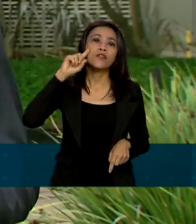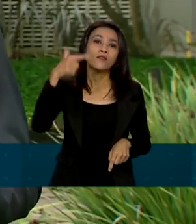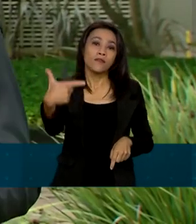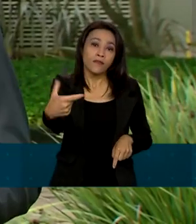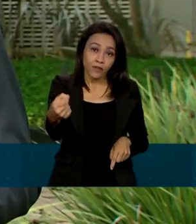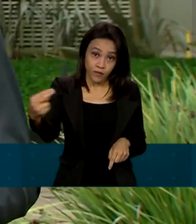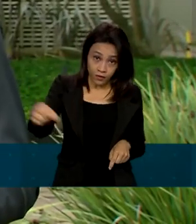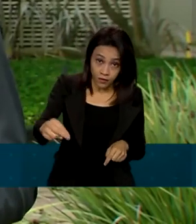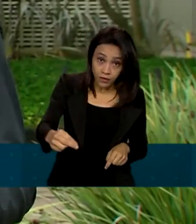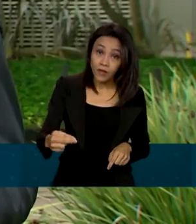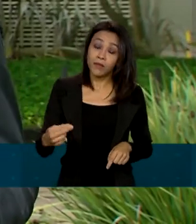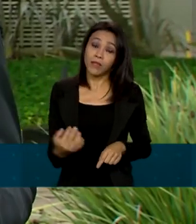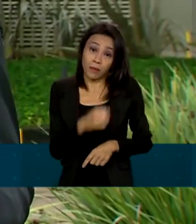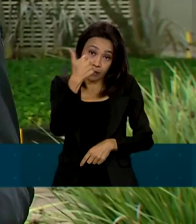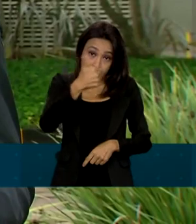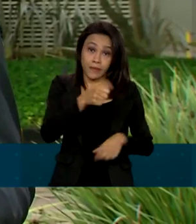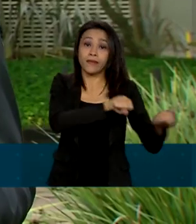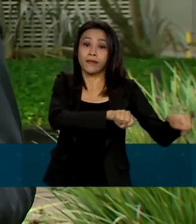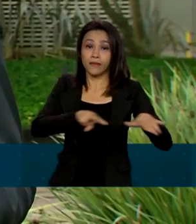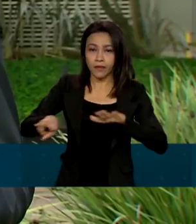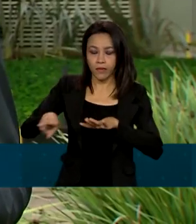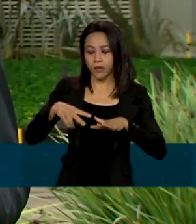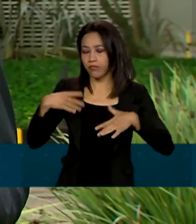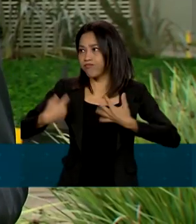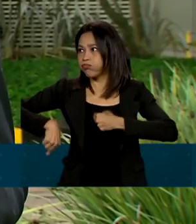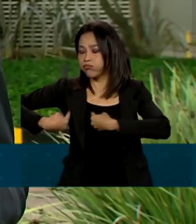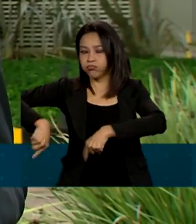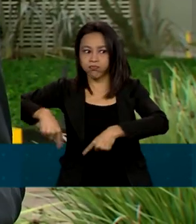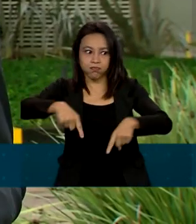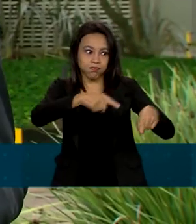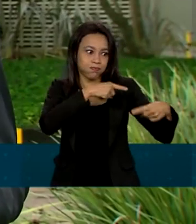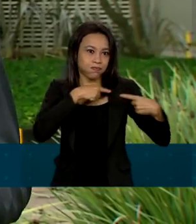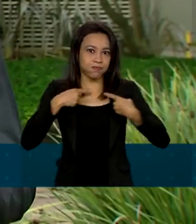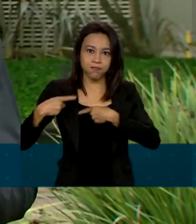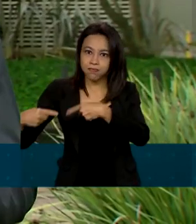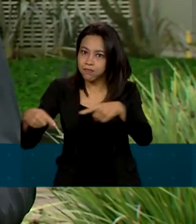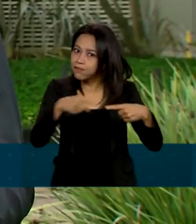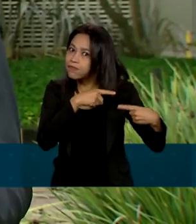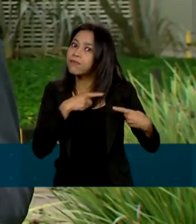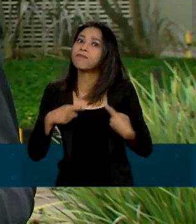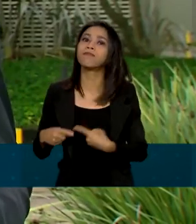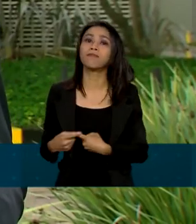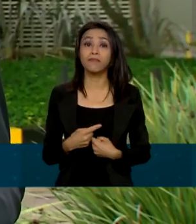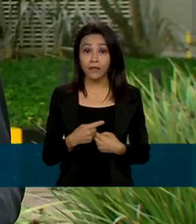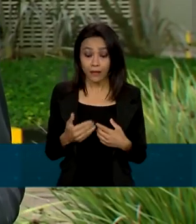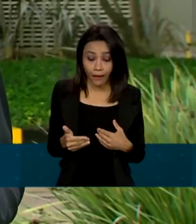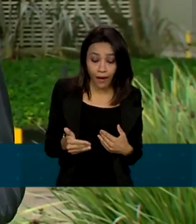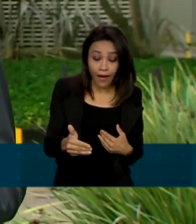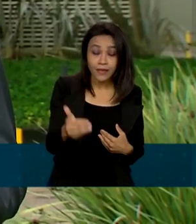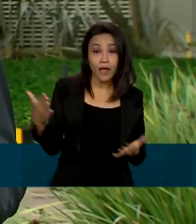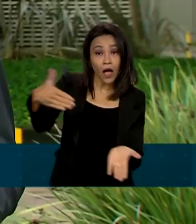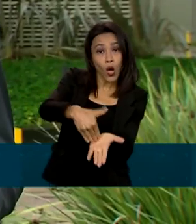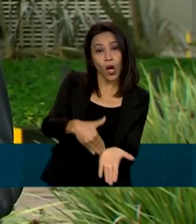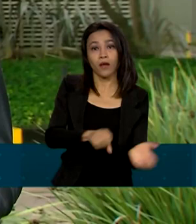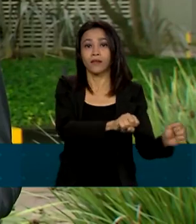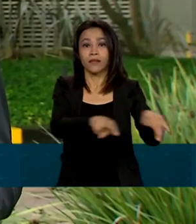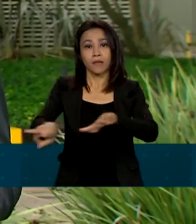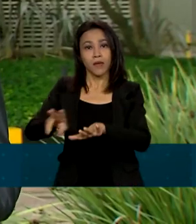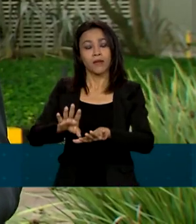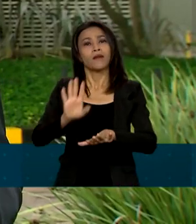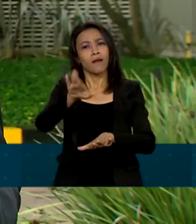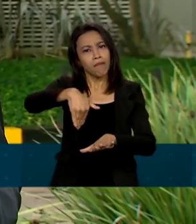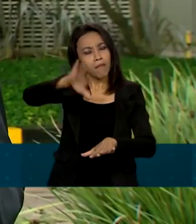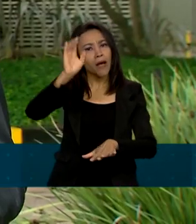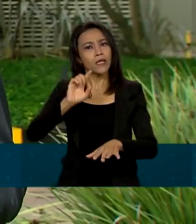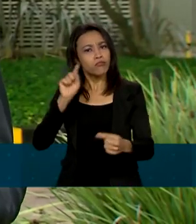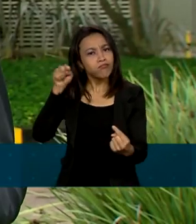novembro. A primeira semana começou com muitos debates e discussões, mas esta semana final tende a ser mais propositiva com